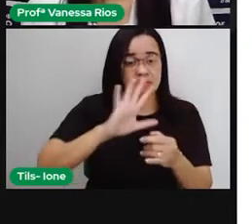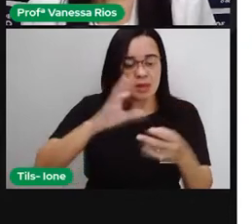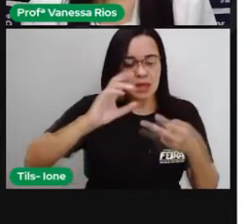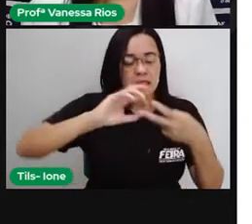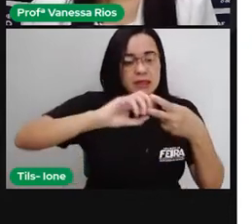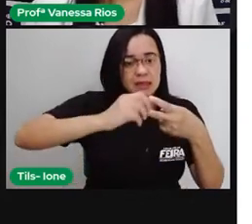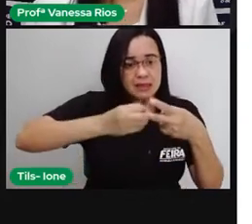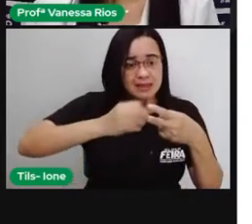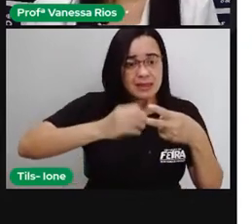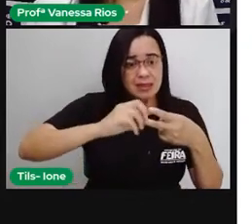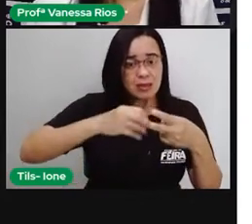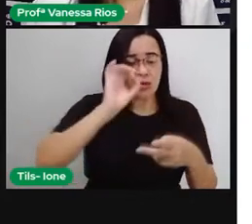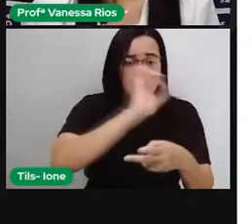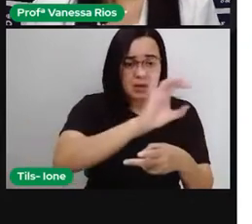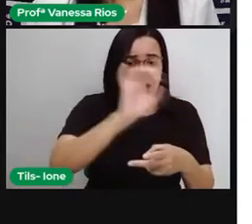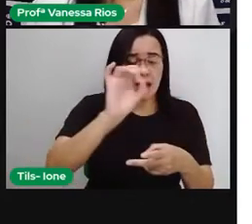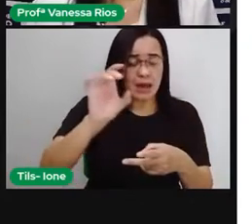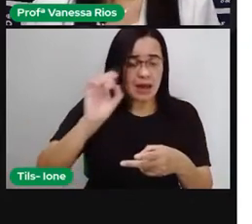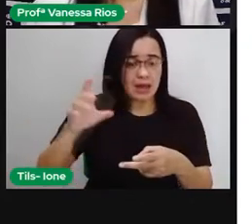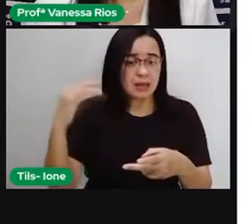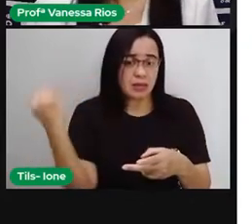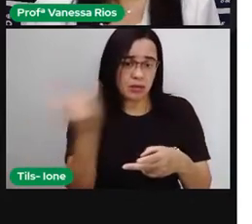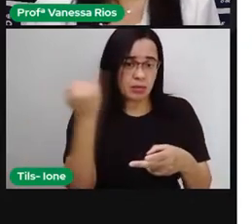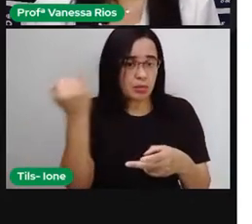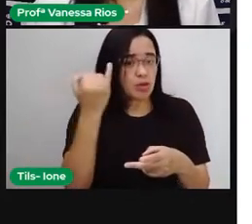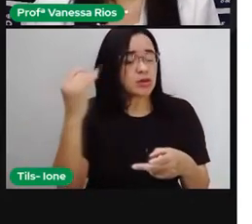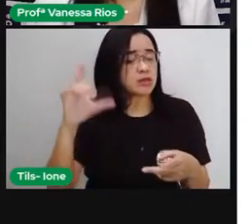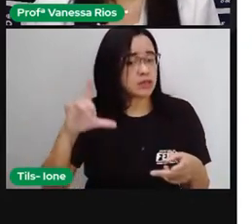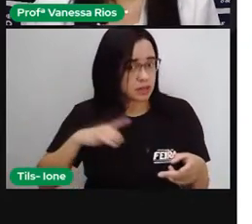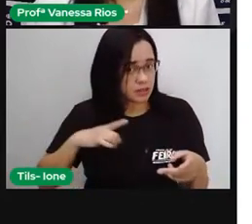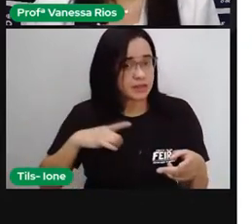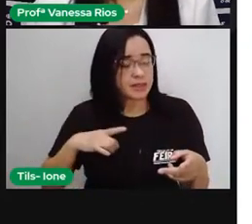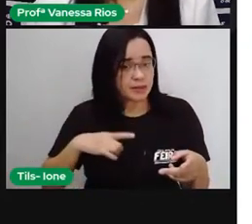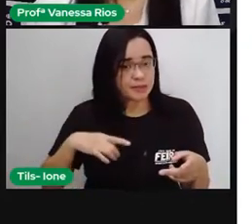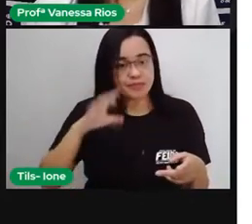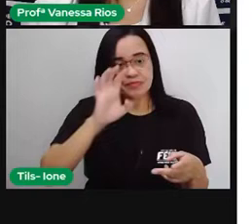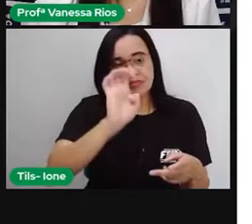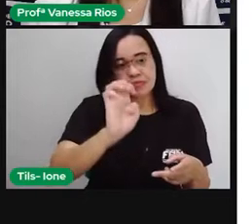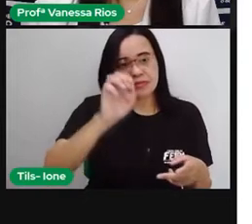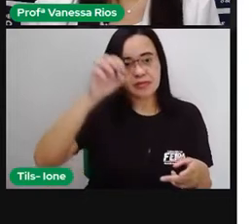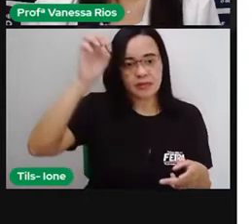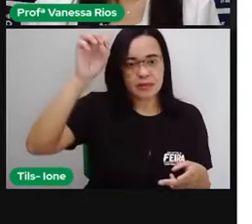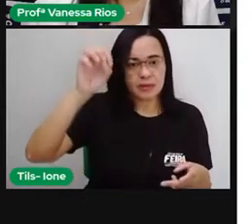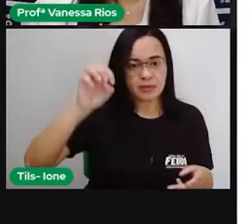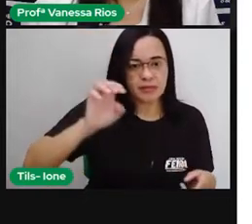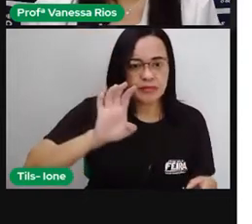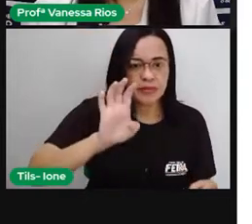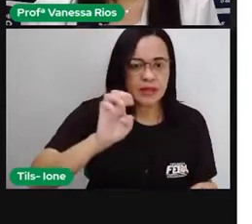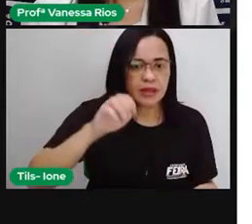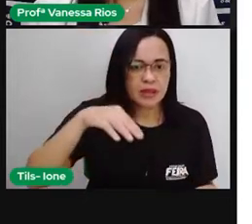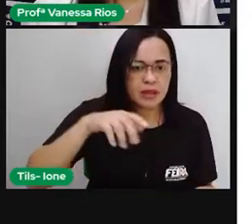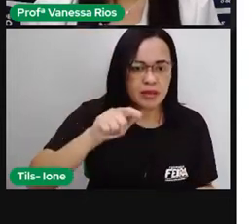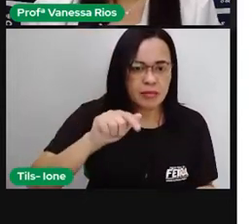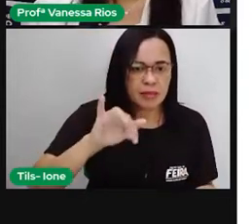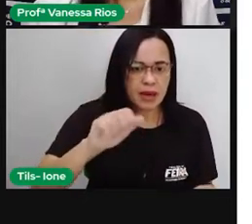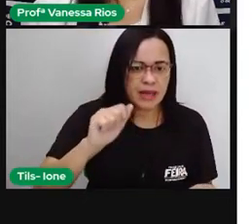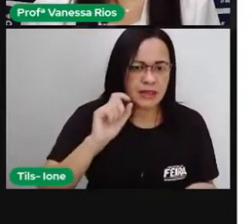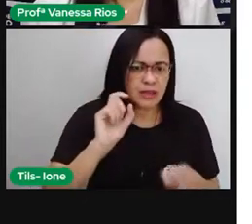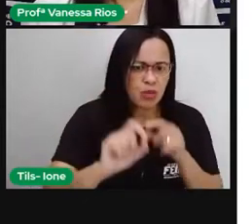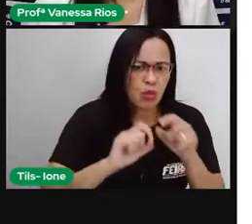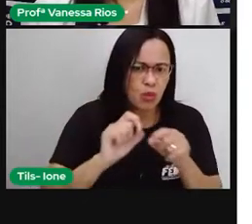uma com a sua função. As hemácias, elas são aí responsáveis por transporte de gases.